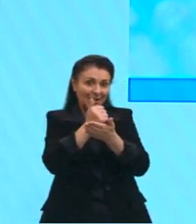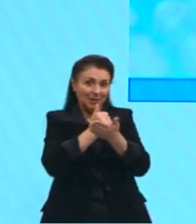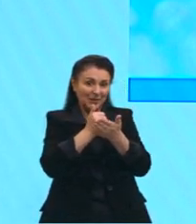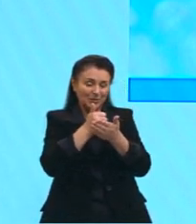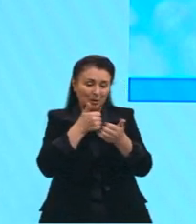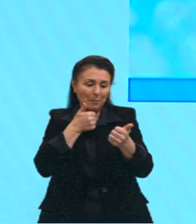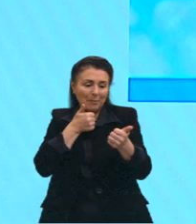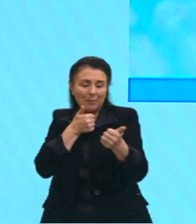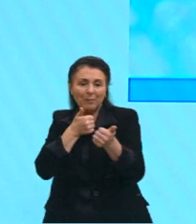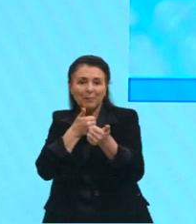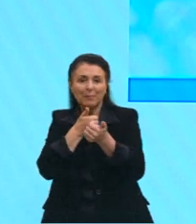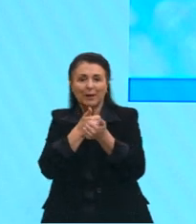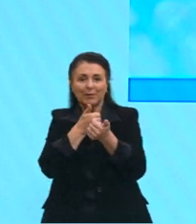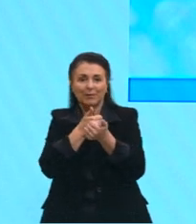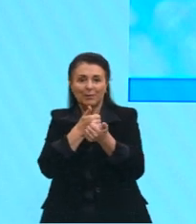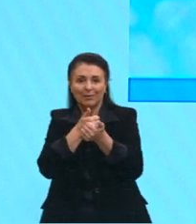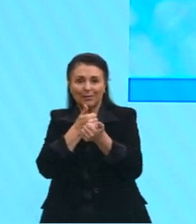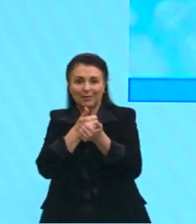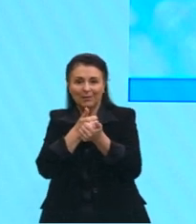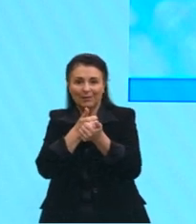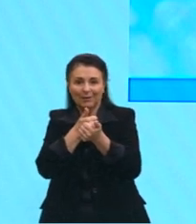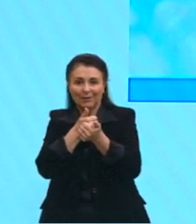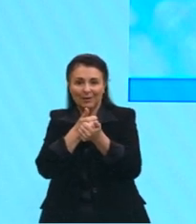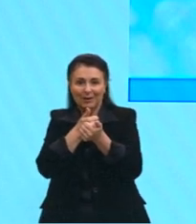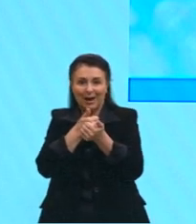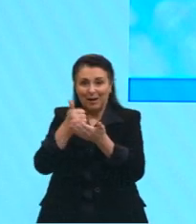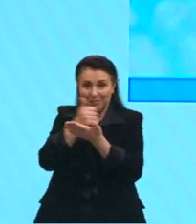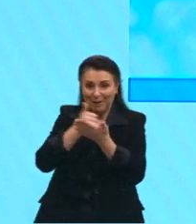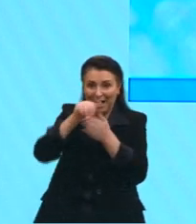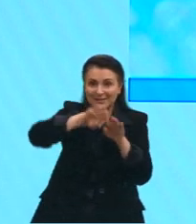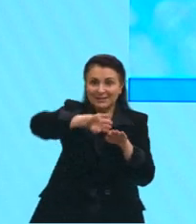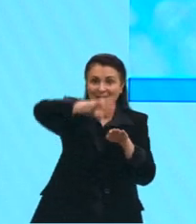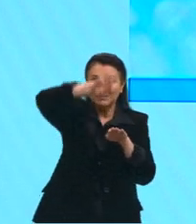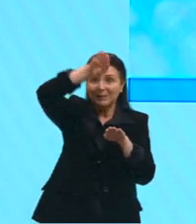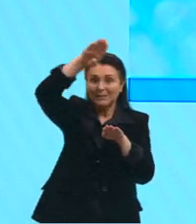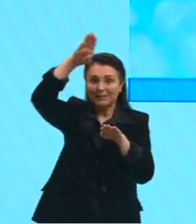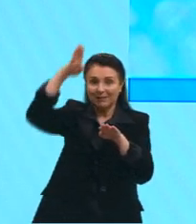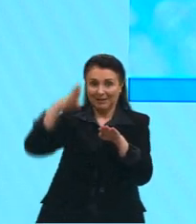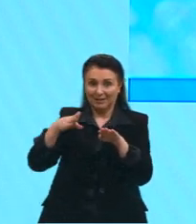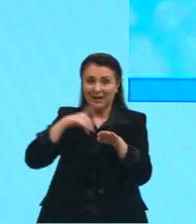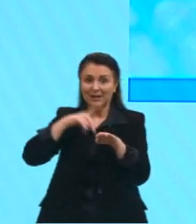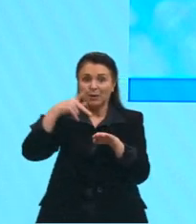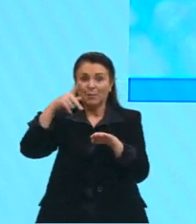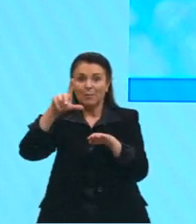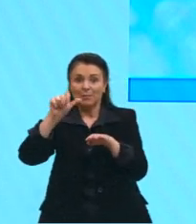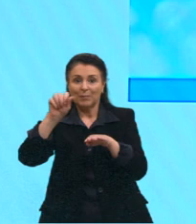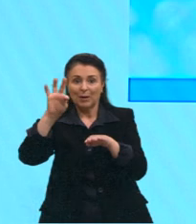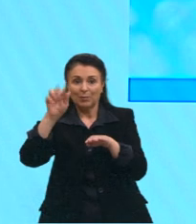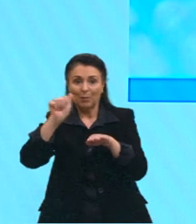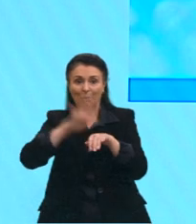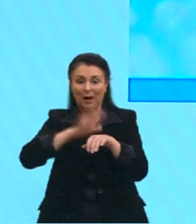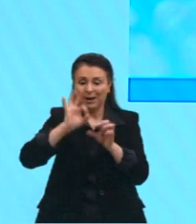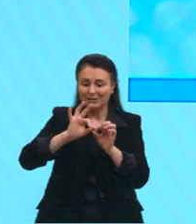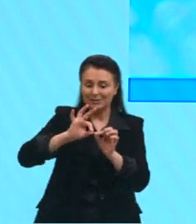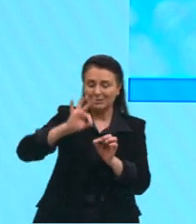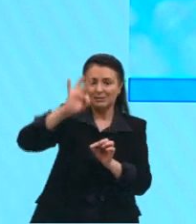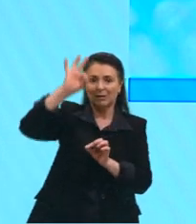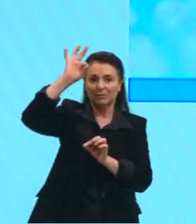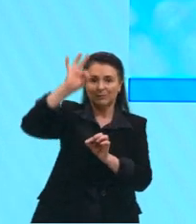perto do mar, já está num platô mais alto, certo? Então, isso é importante para vocês,